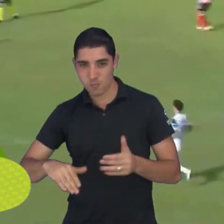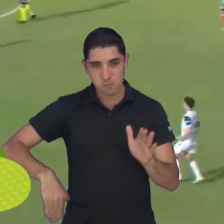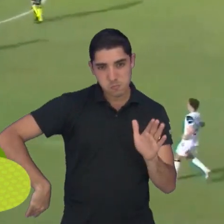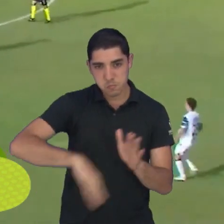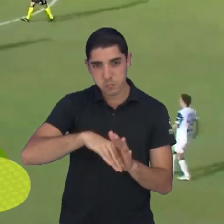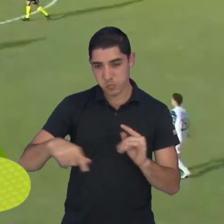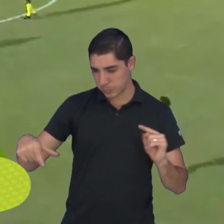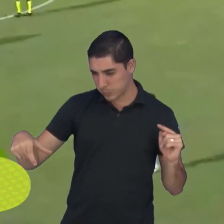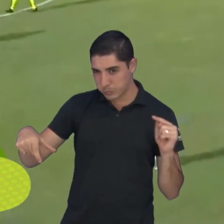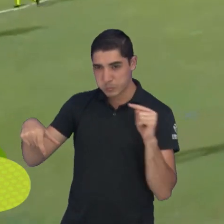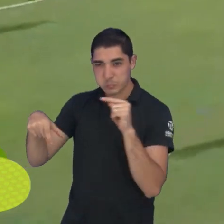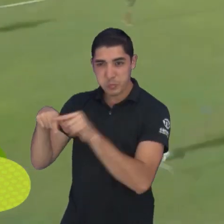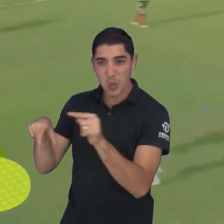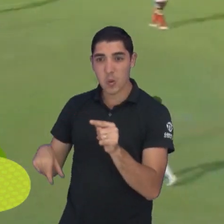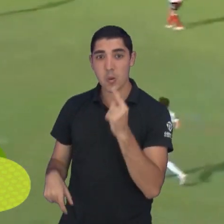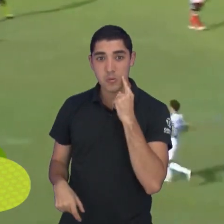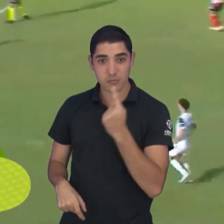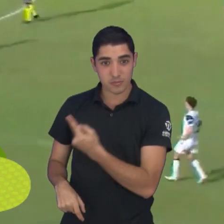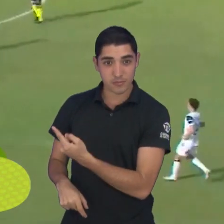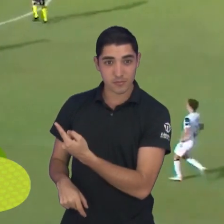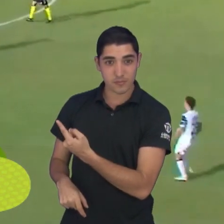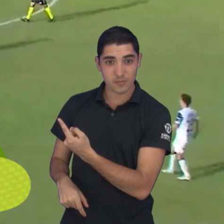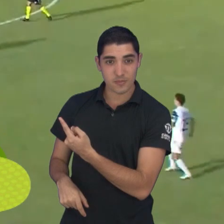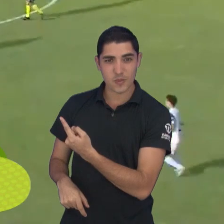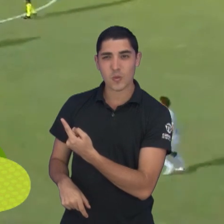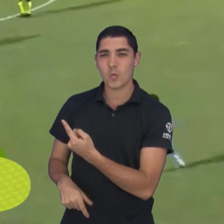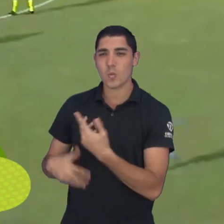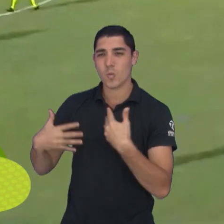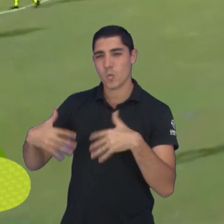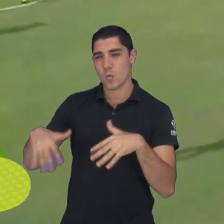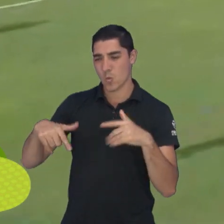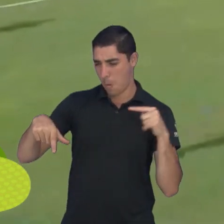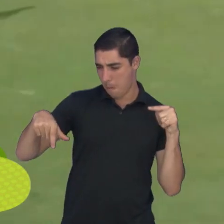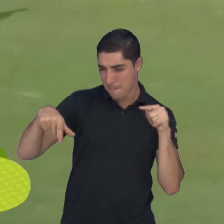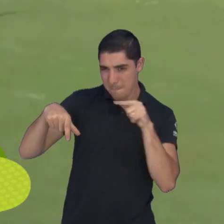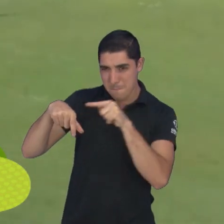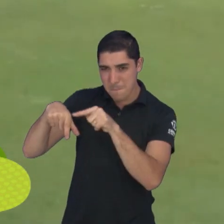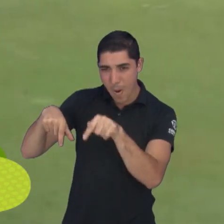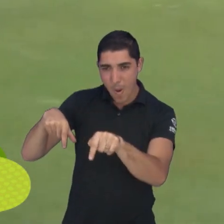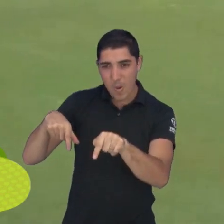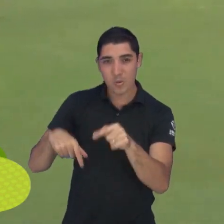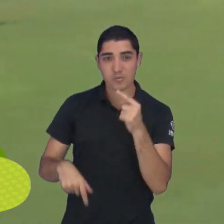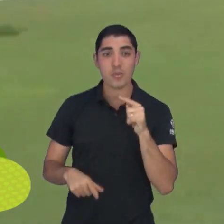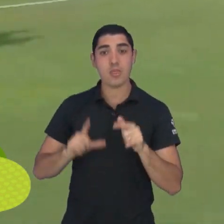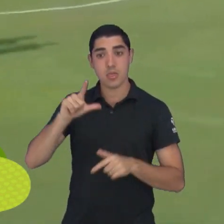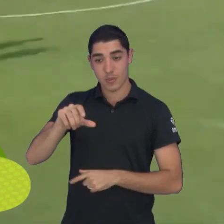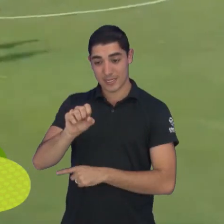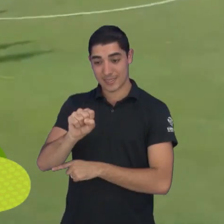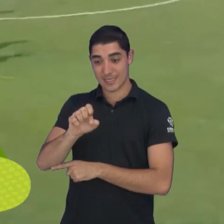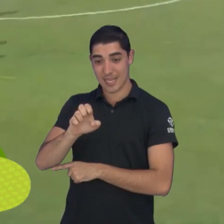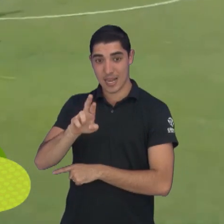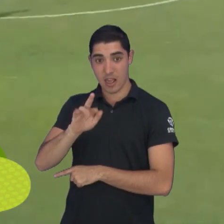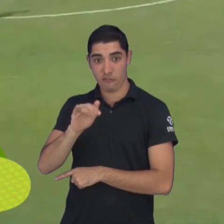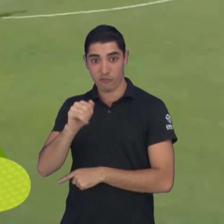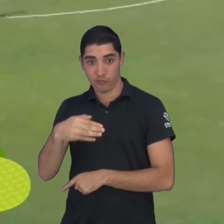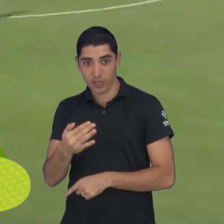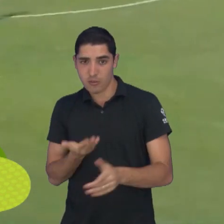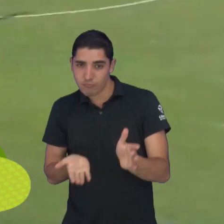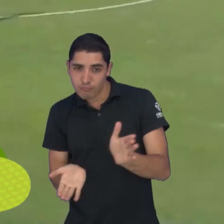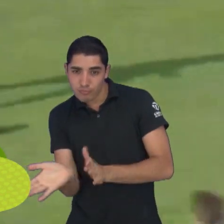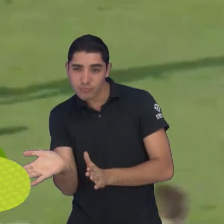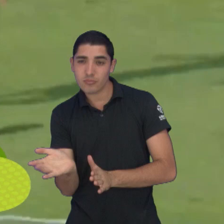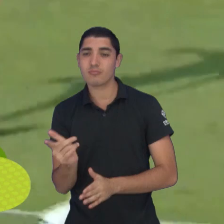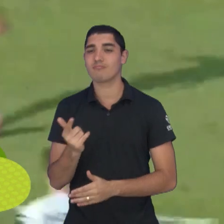e soltou um canhão de pé esquerdo. A bola explodiu no travessão. Na sobra, Serafim arrumou para Verrone, que chutou